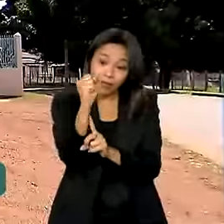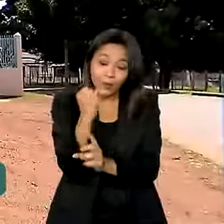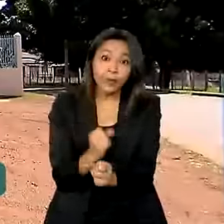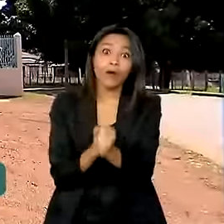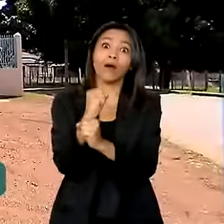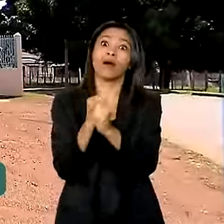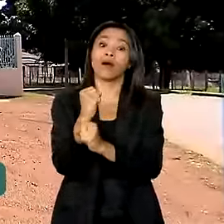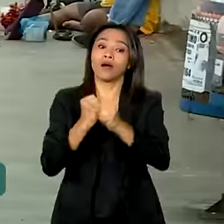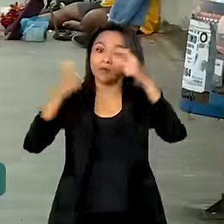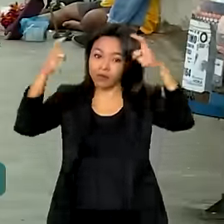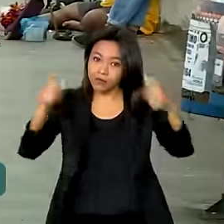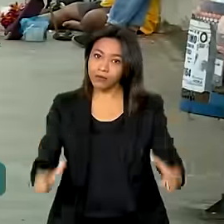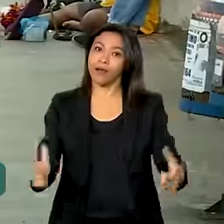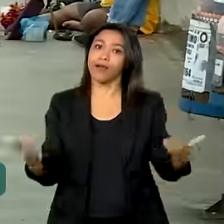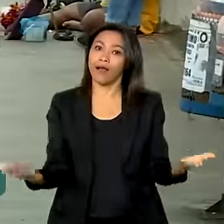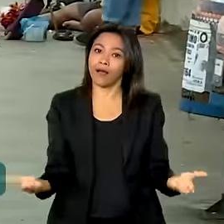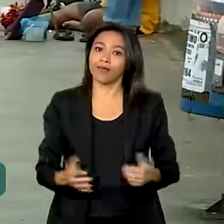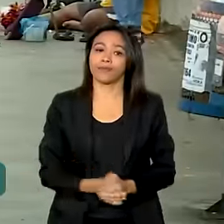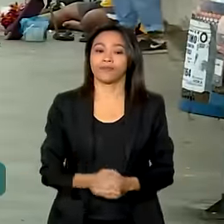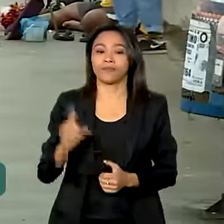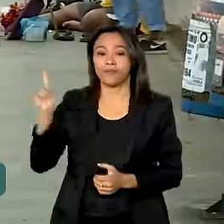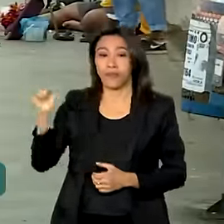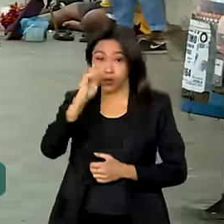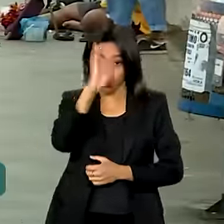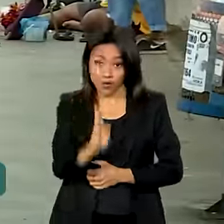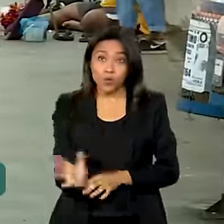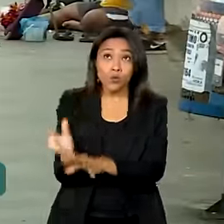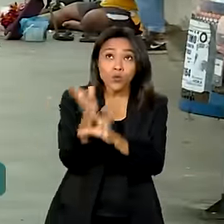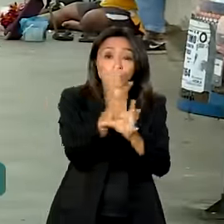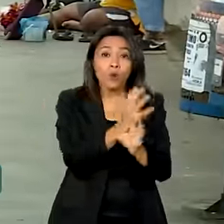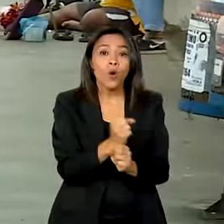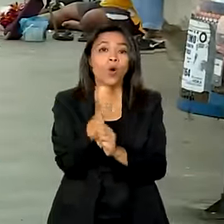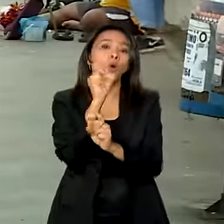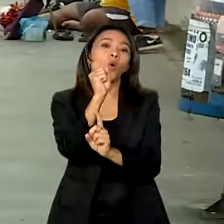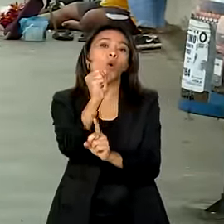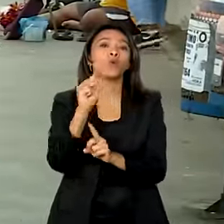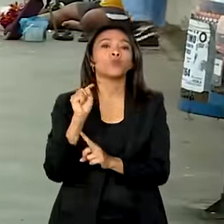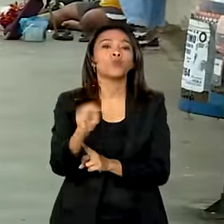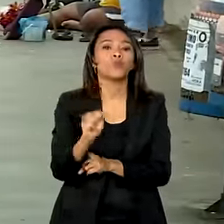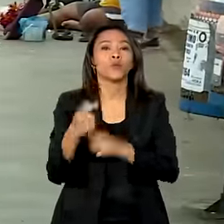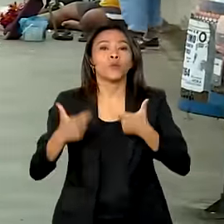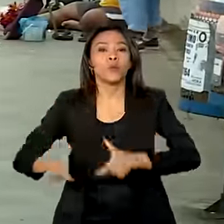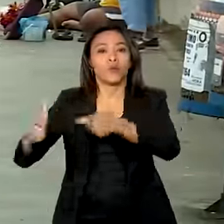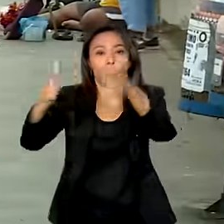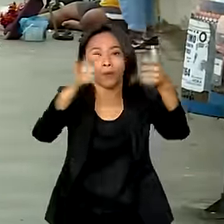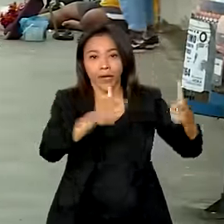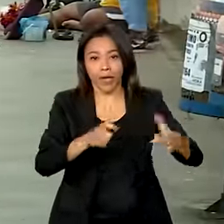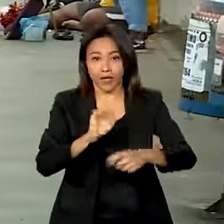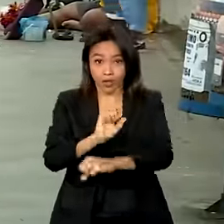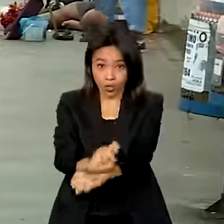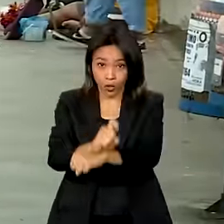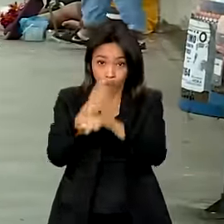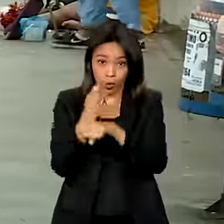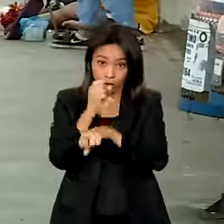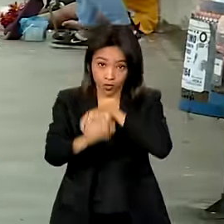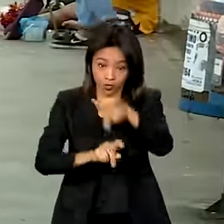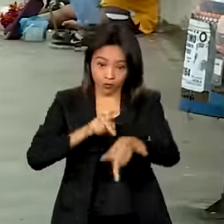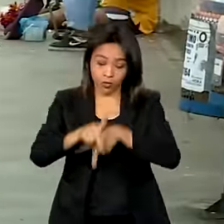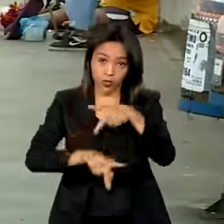aqui nesta região. O Brasil possui mais de 8 mil localidades quilombolas, associadas a 7